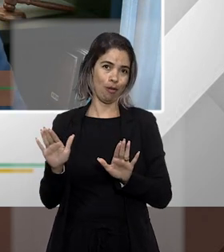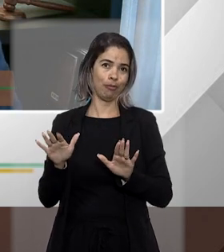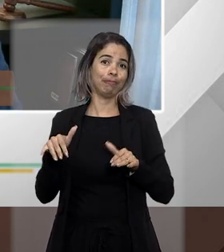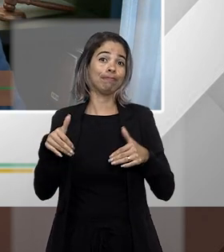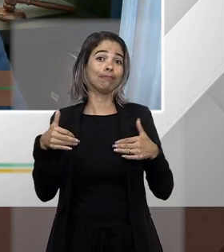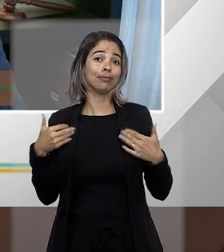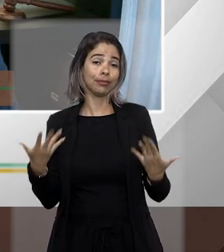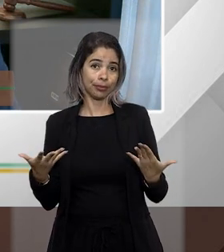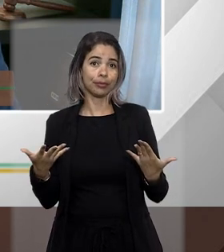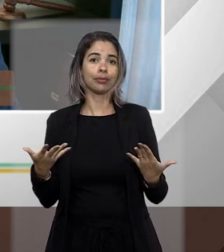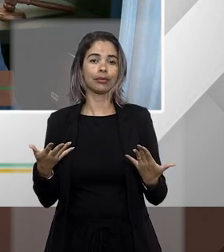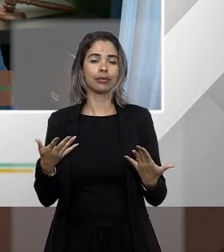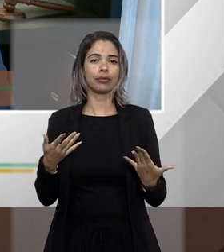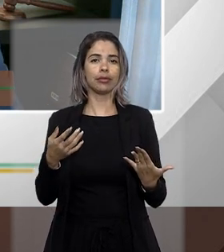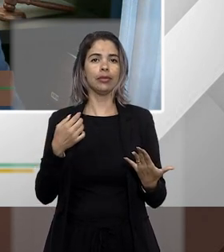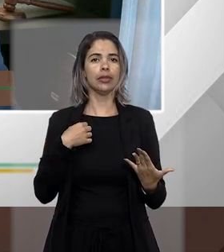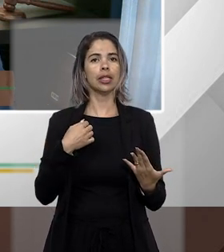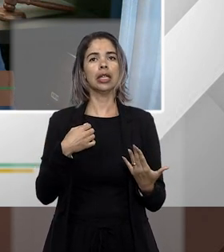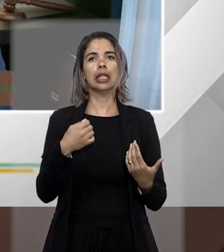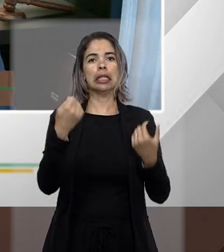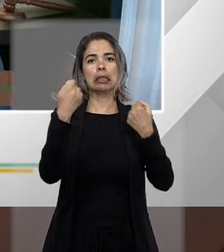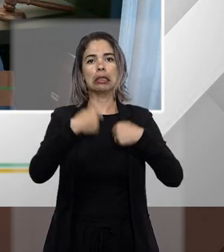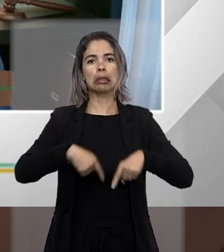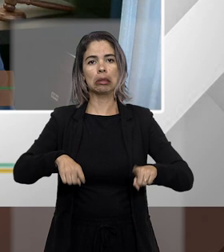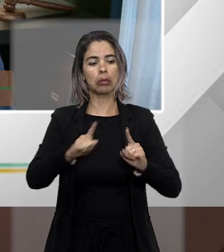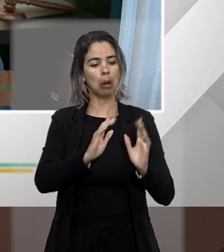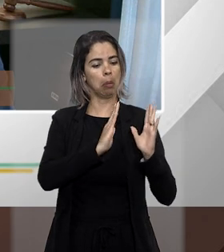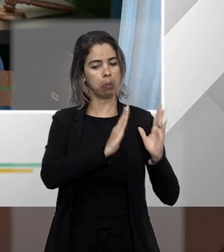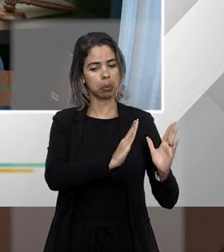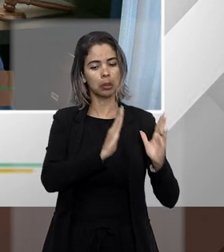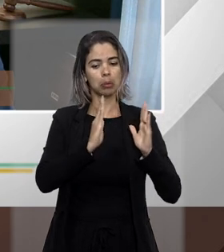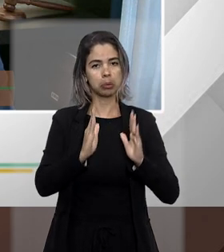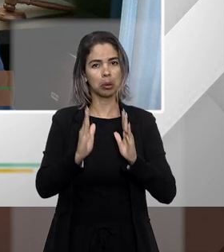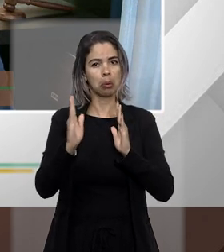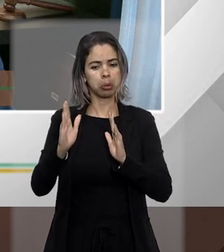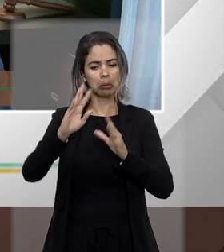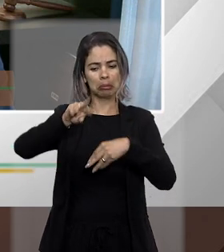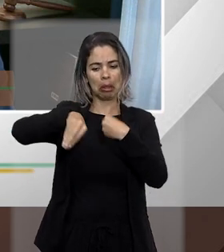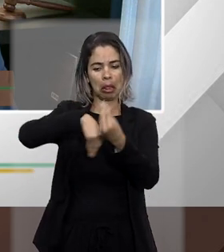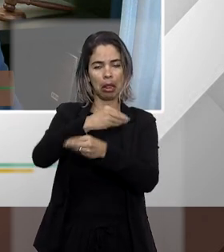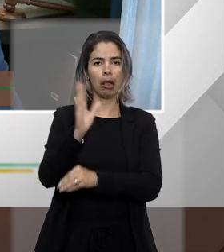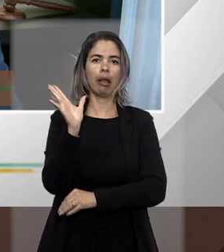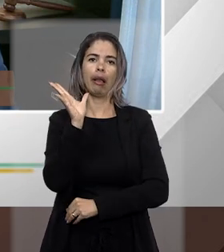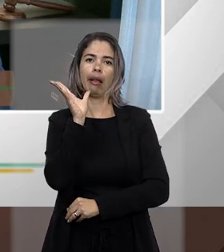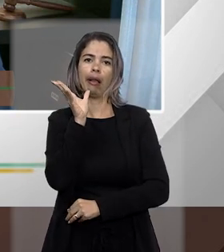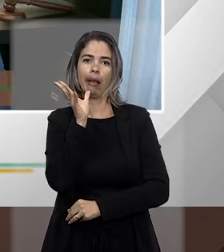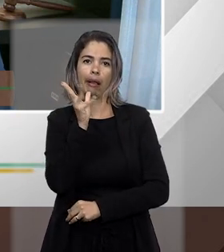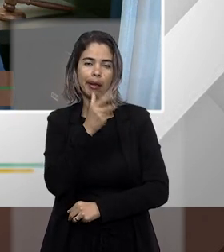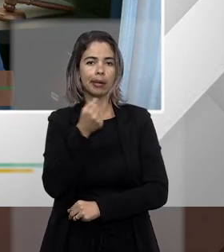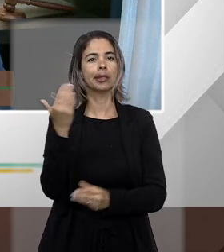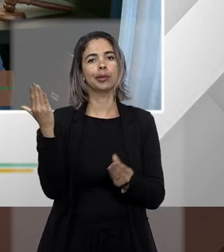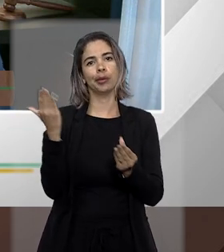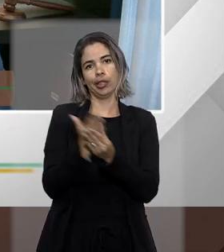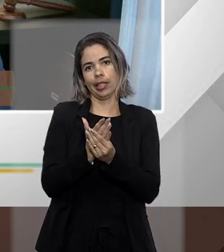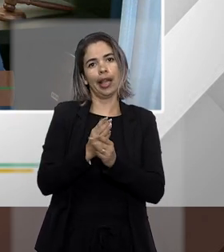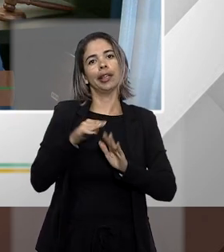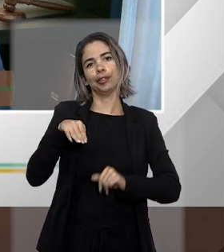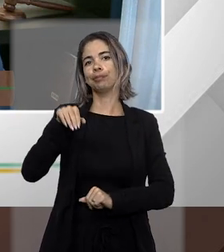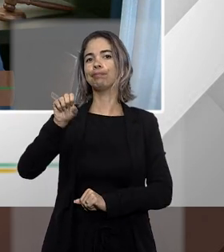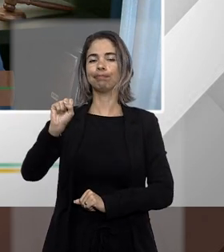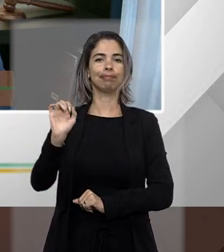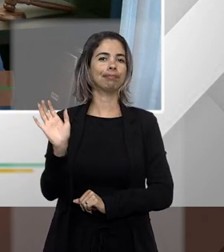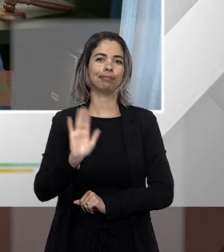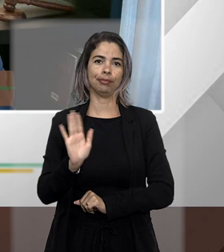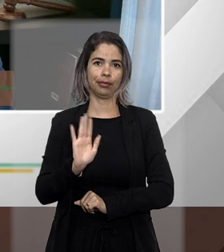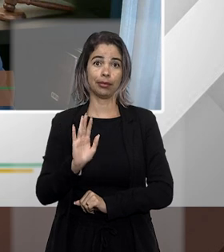muitas incidentes ali que possam tumultuar e até atrasar esse processo celere do mandato de segurança tanto que no mandato de segurança não se tem